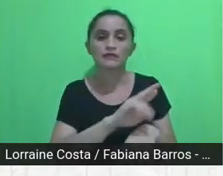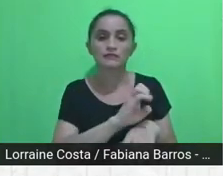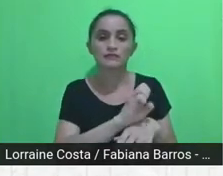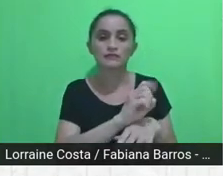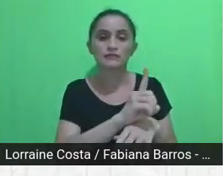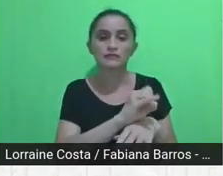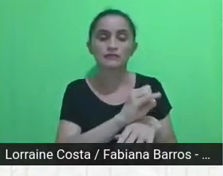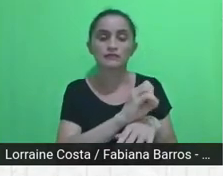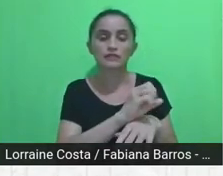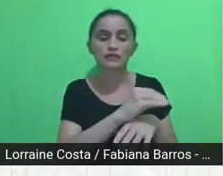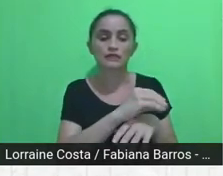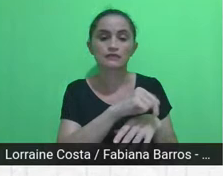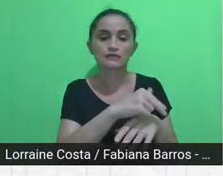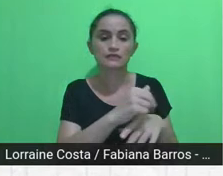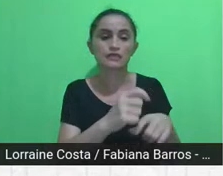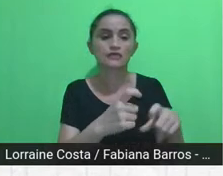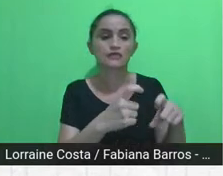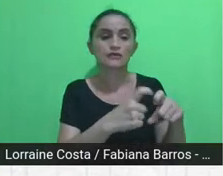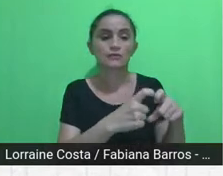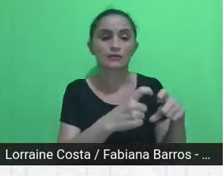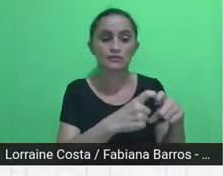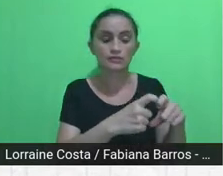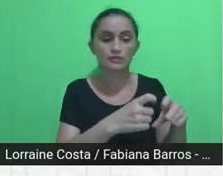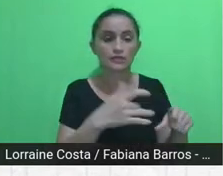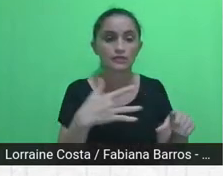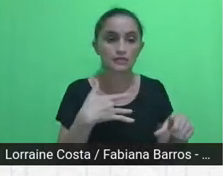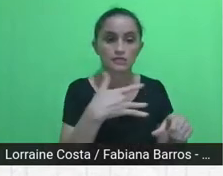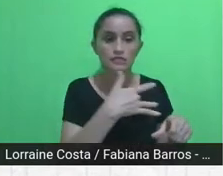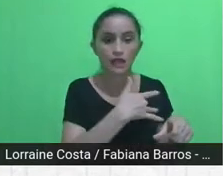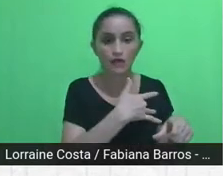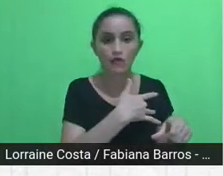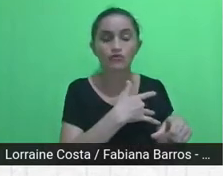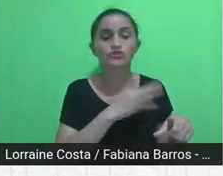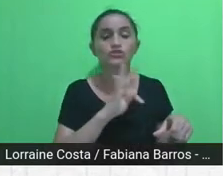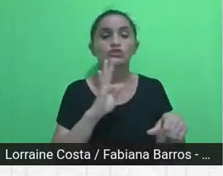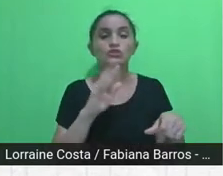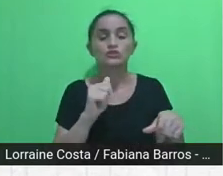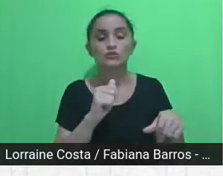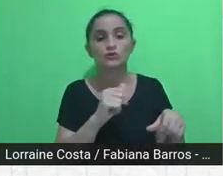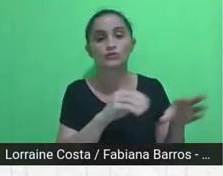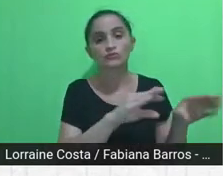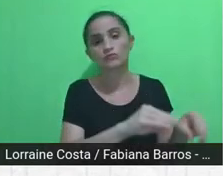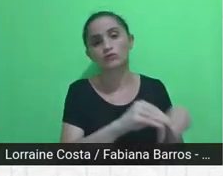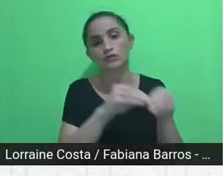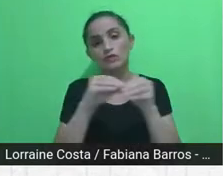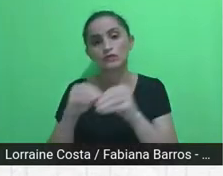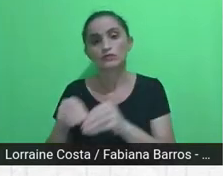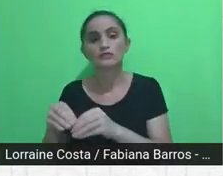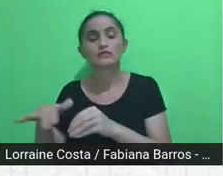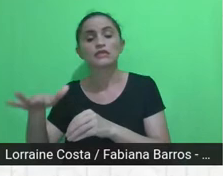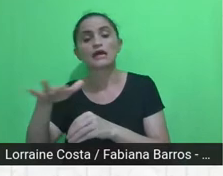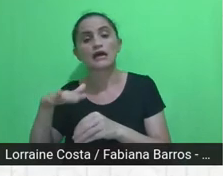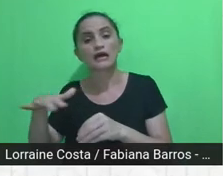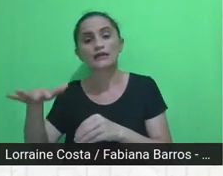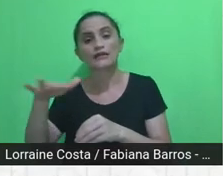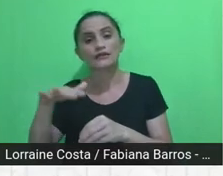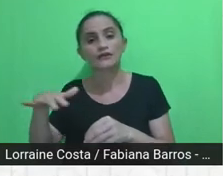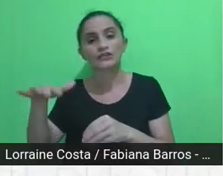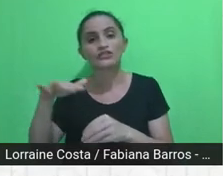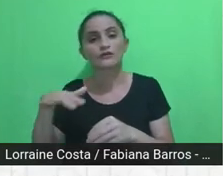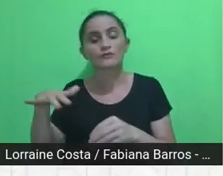saúde, e todo o tema da institucionalização, do controle e da avaliação.